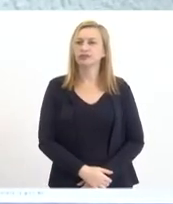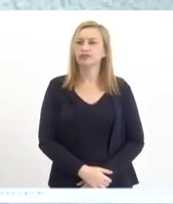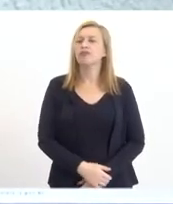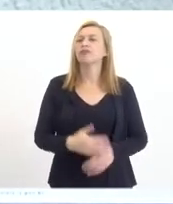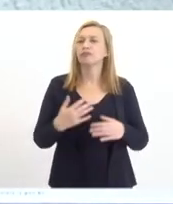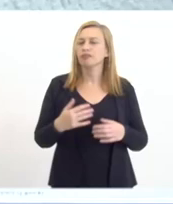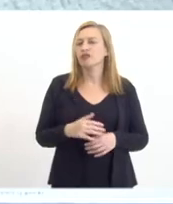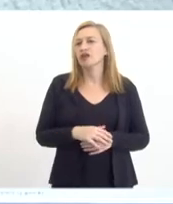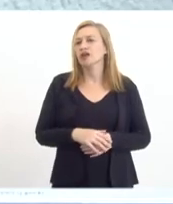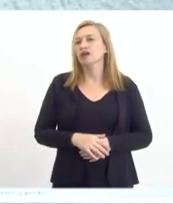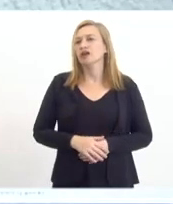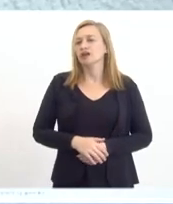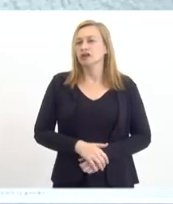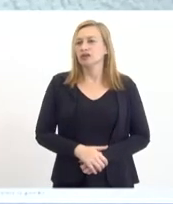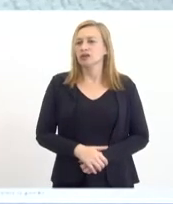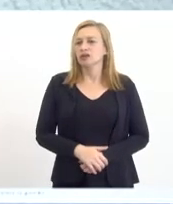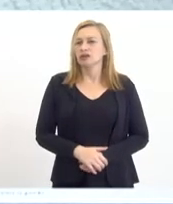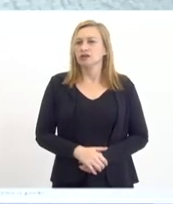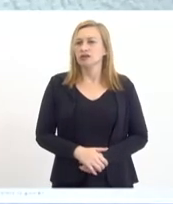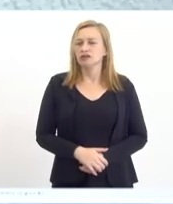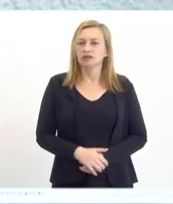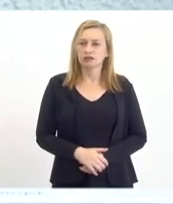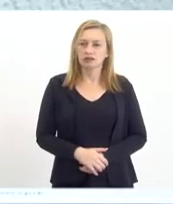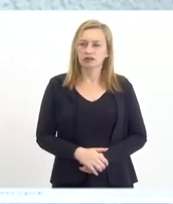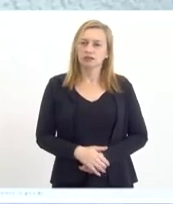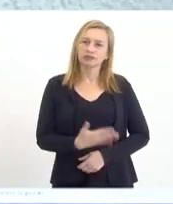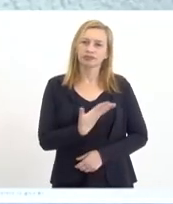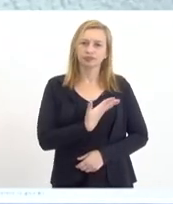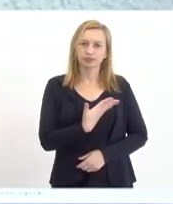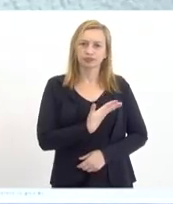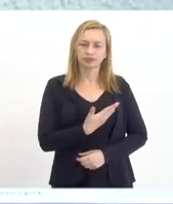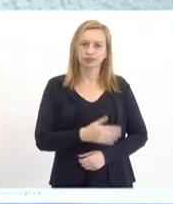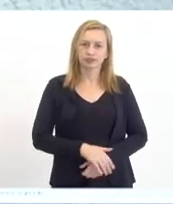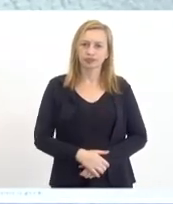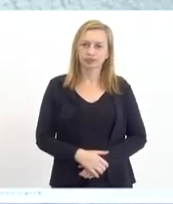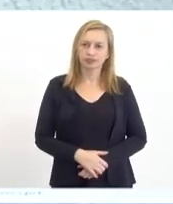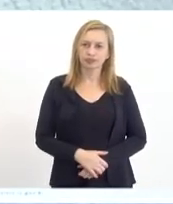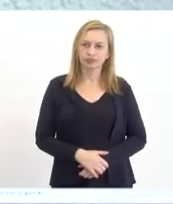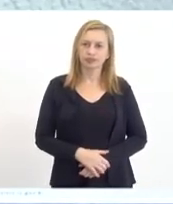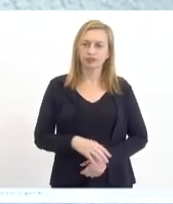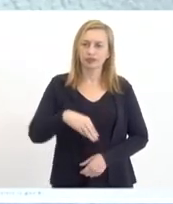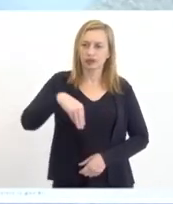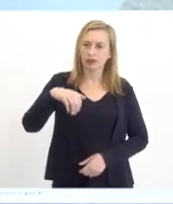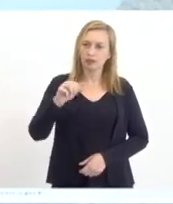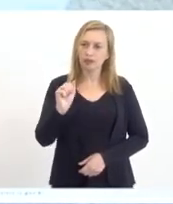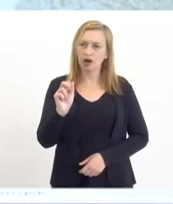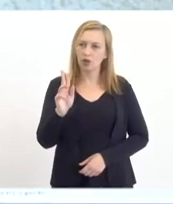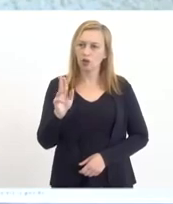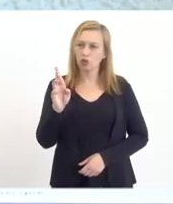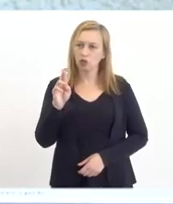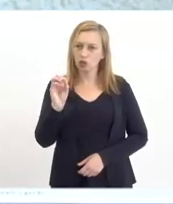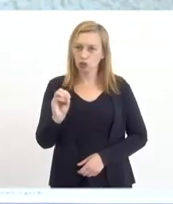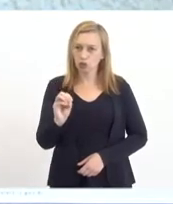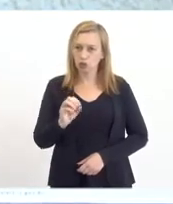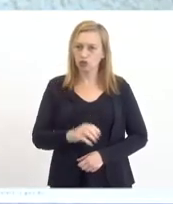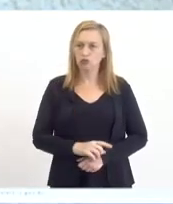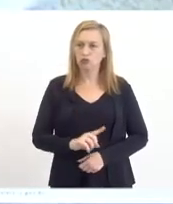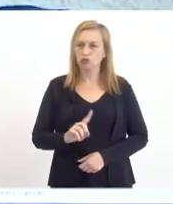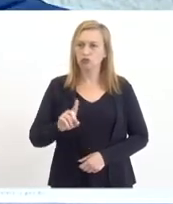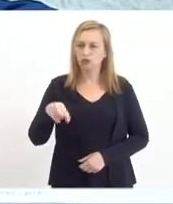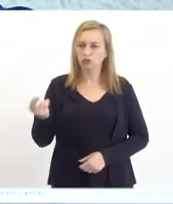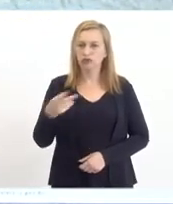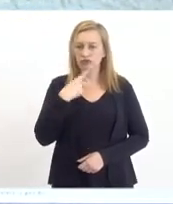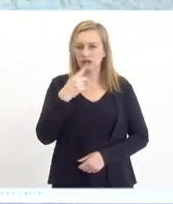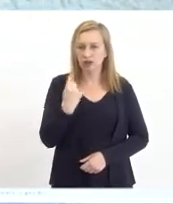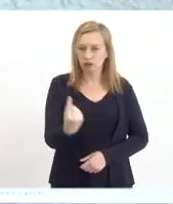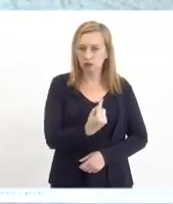saudar o meu amigo Mauro, daqui a pouco vai falar